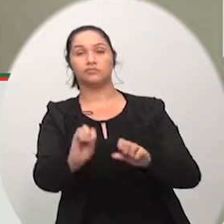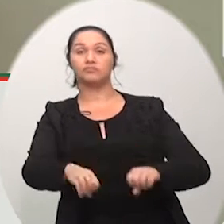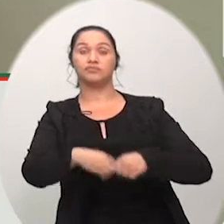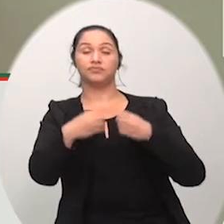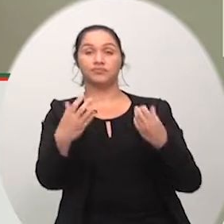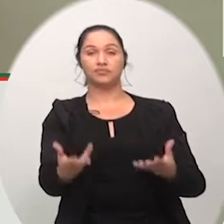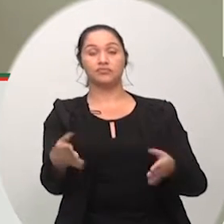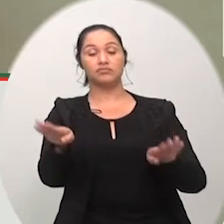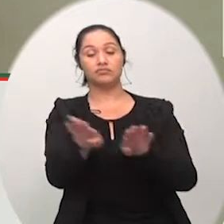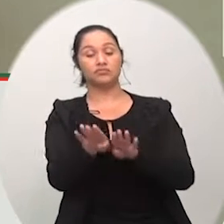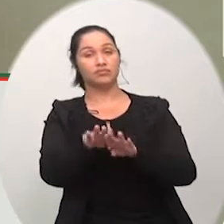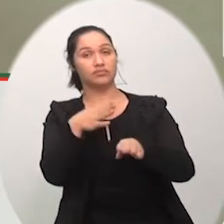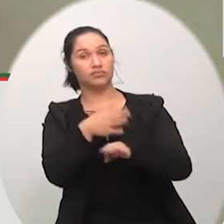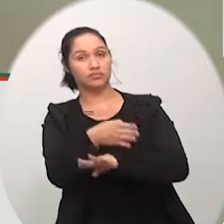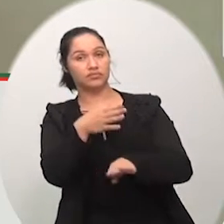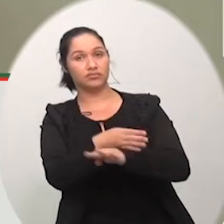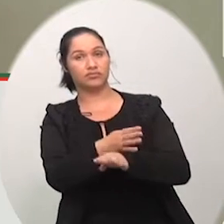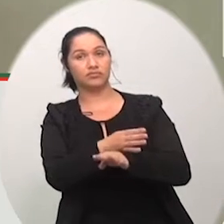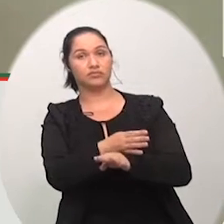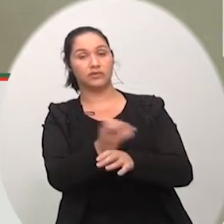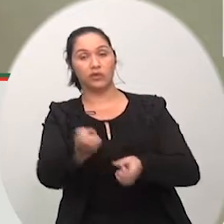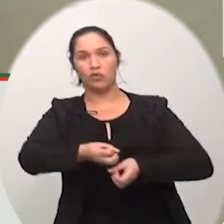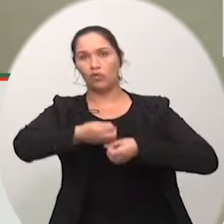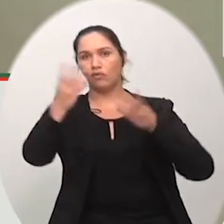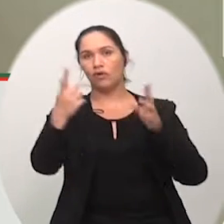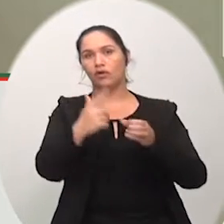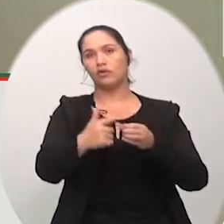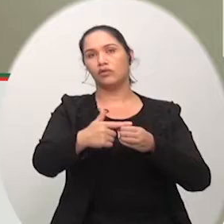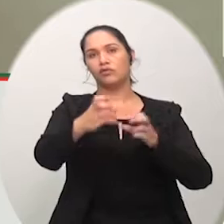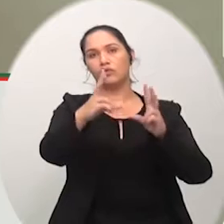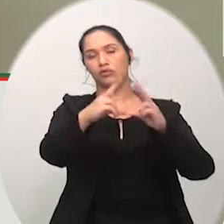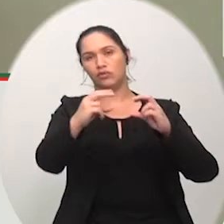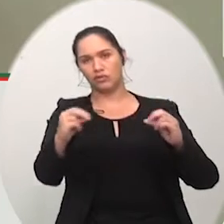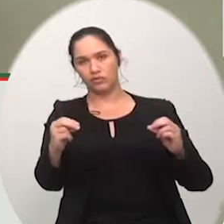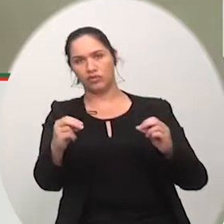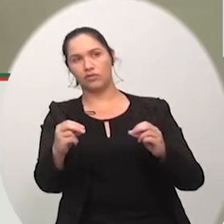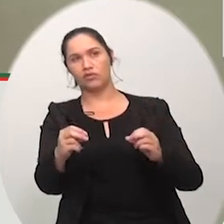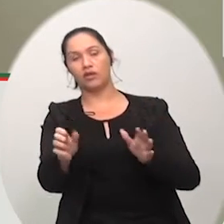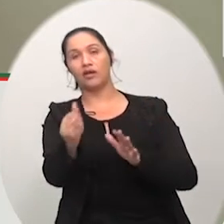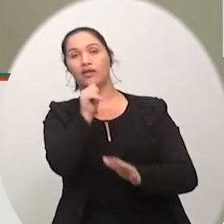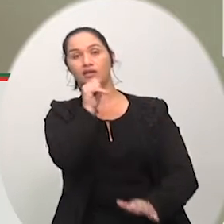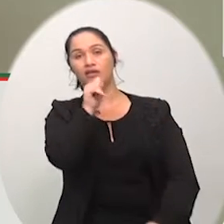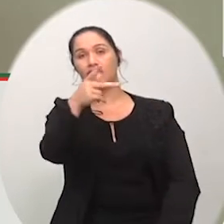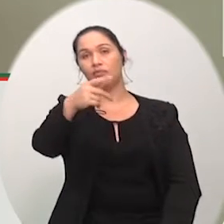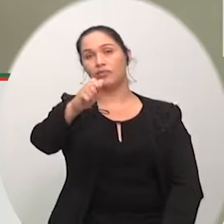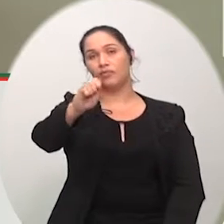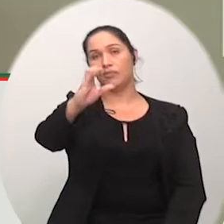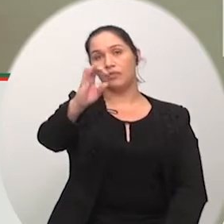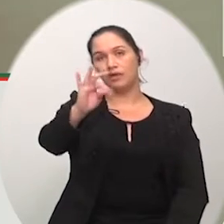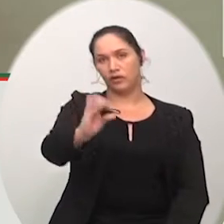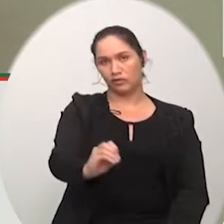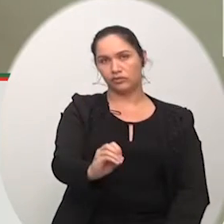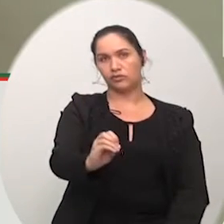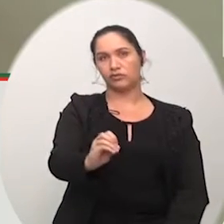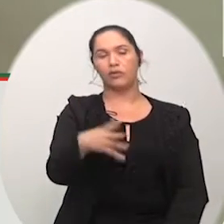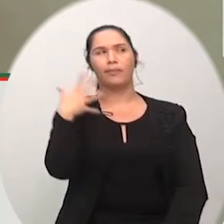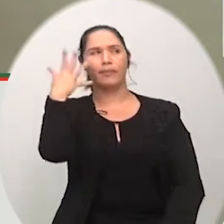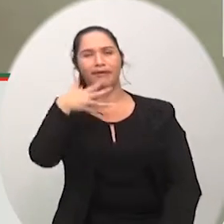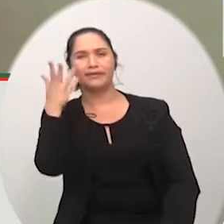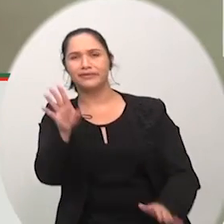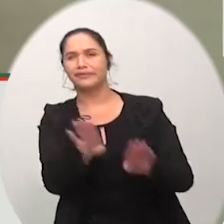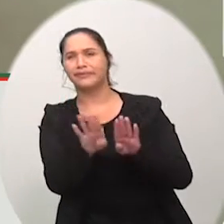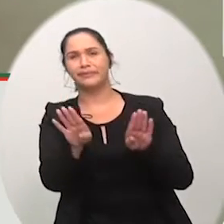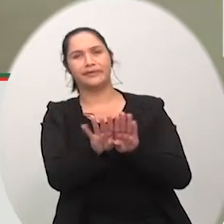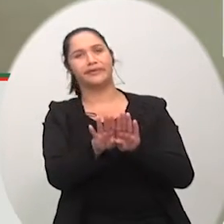de mais participamos de eventos em Florianópolis como o Pacto pela Inovação de Santa Catarina o Inovar SC palestras inclusive